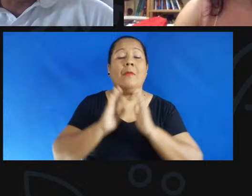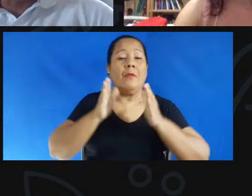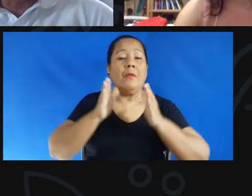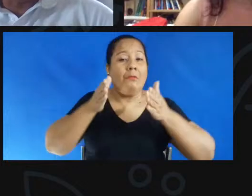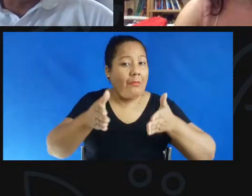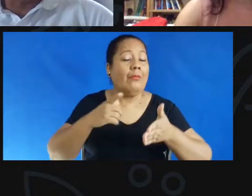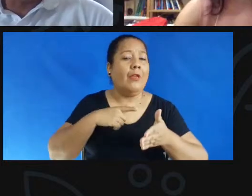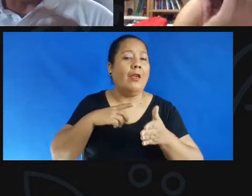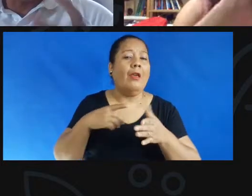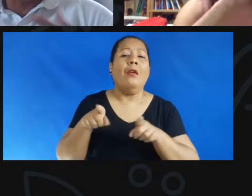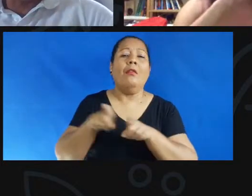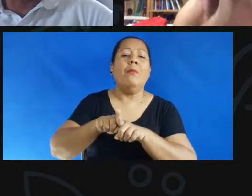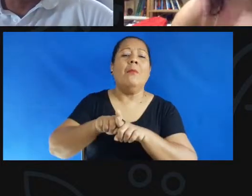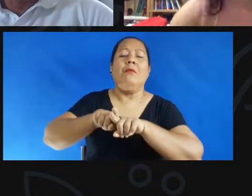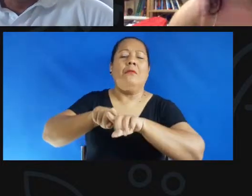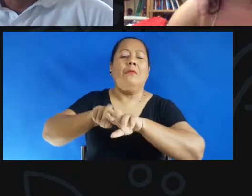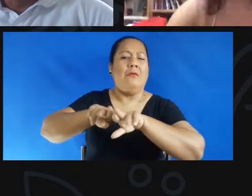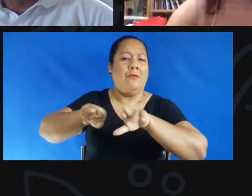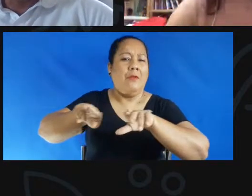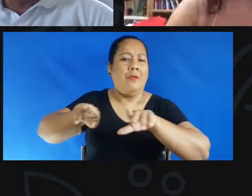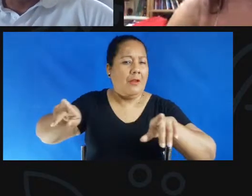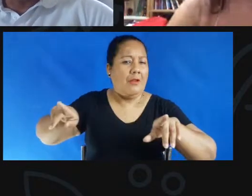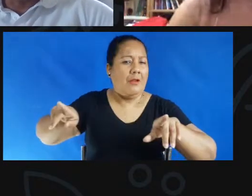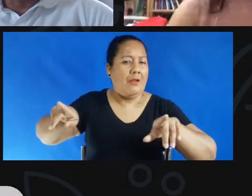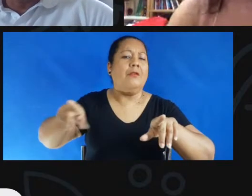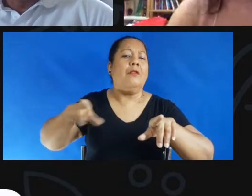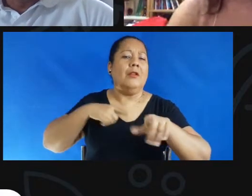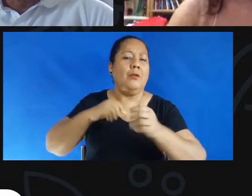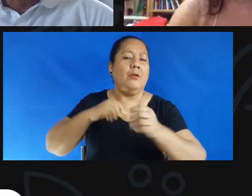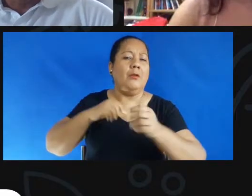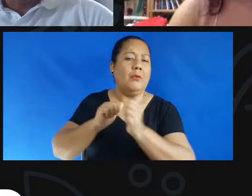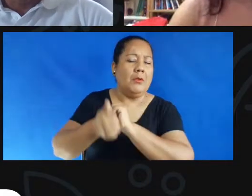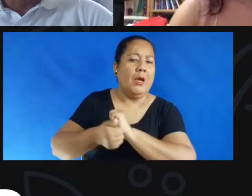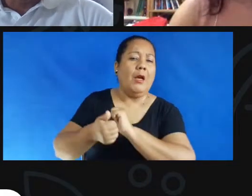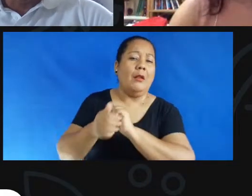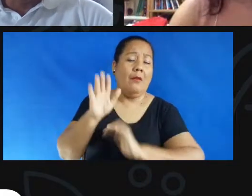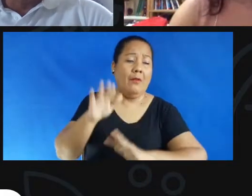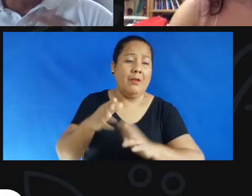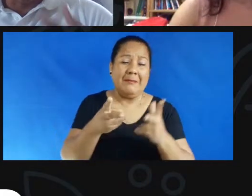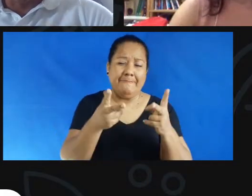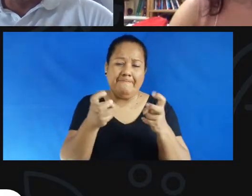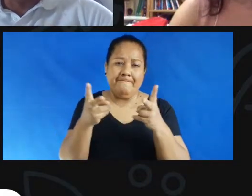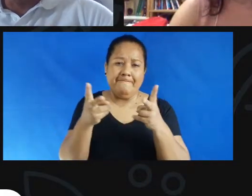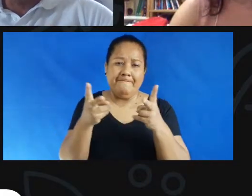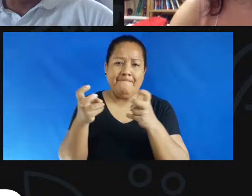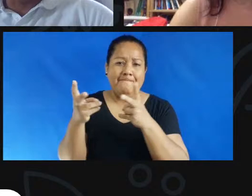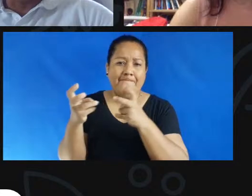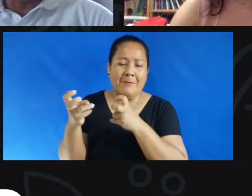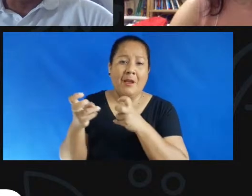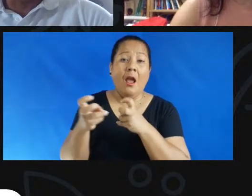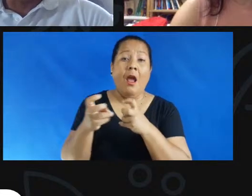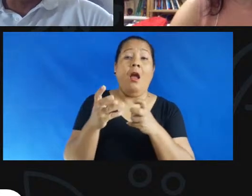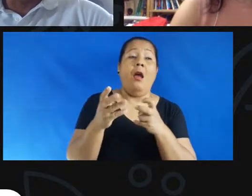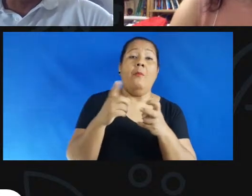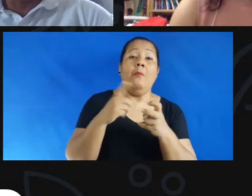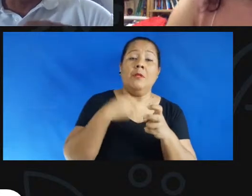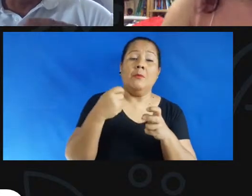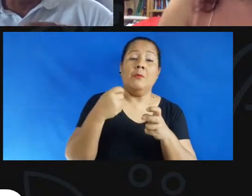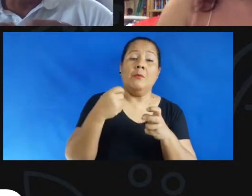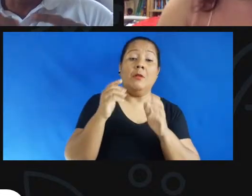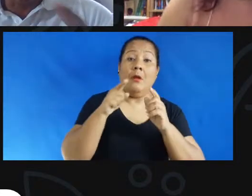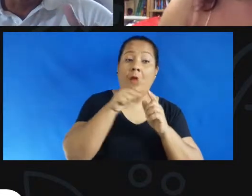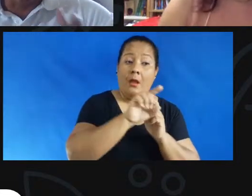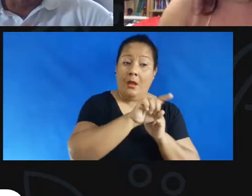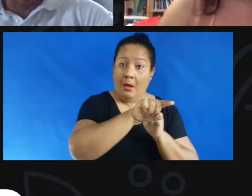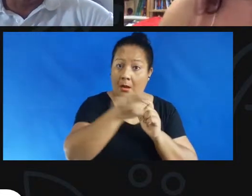modalidades hoje você vê Larissa com essa situação de mais evolução né pedagógica demais